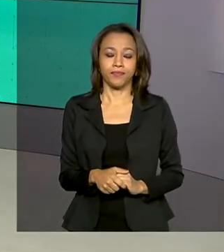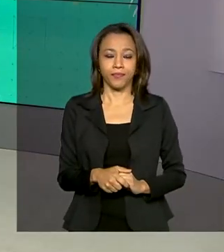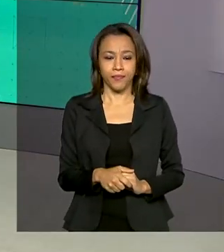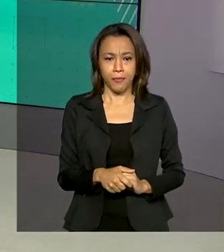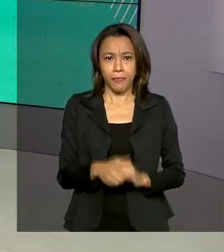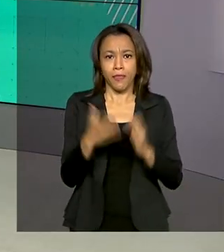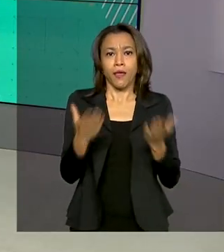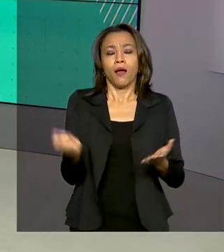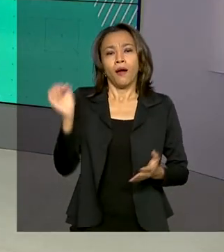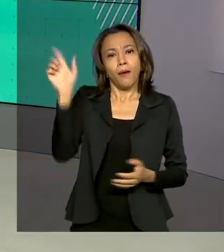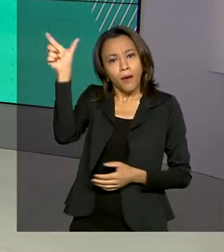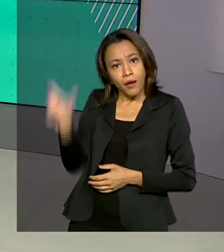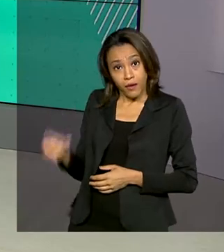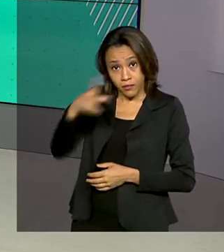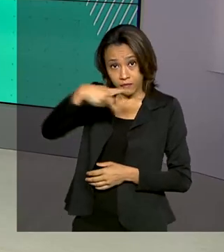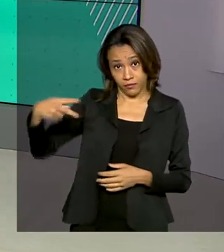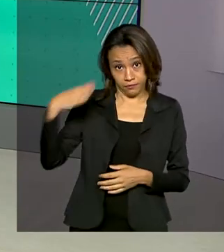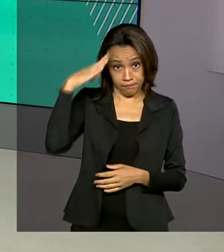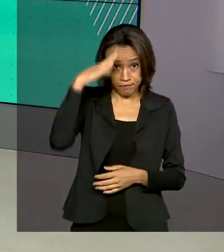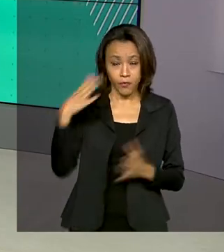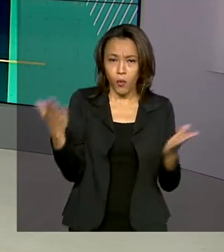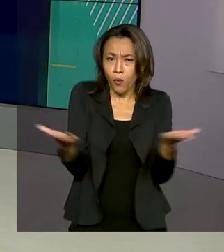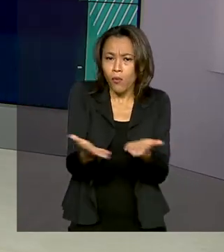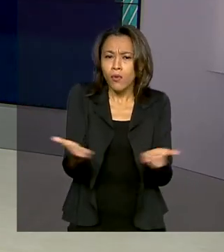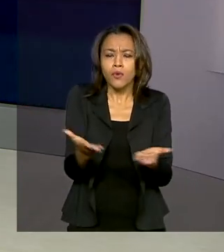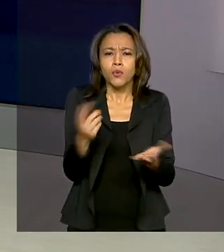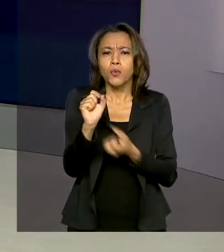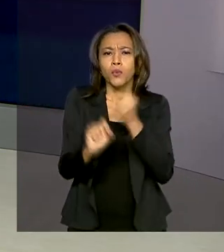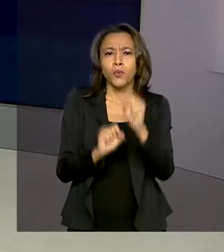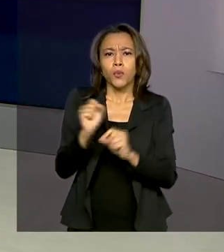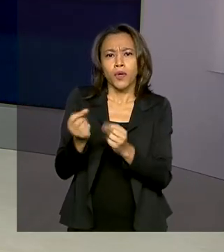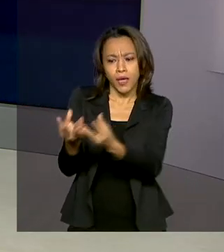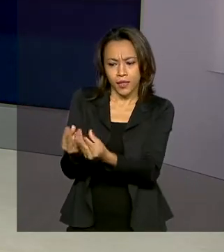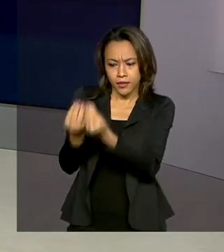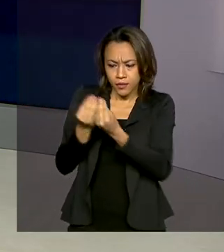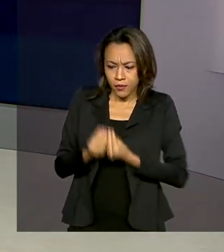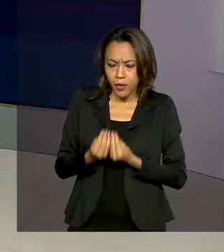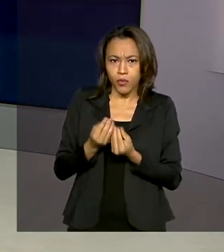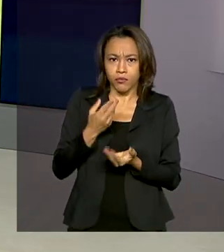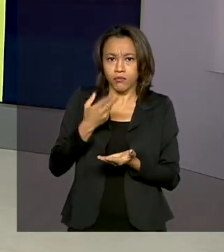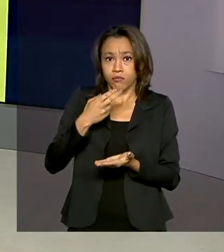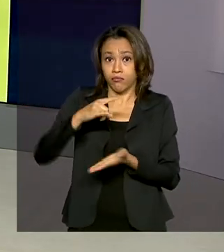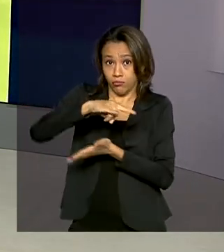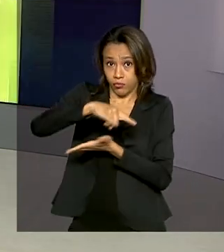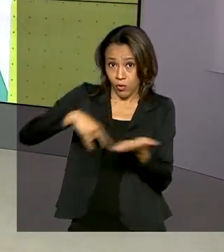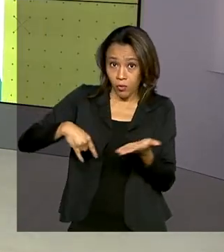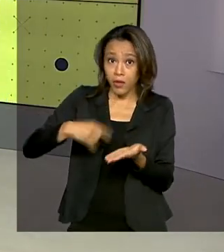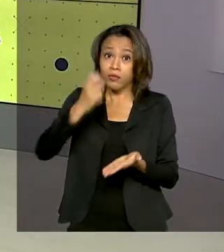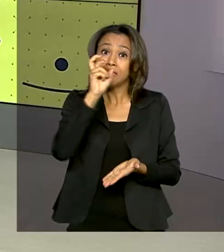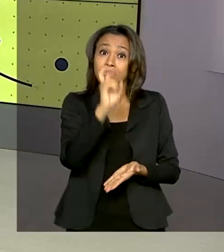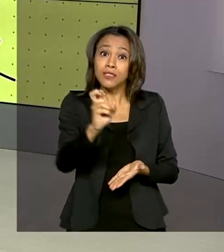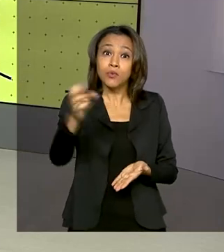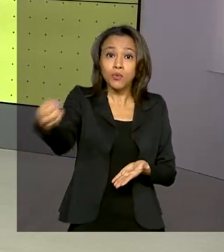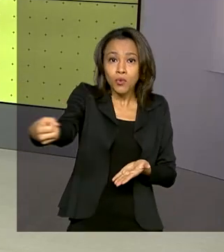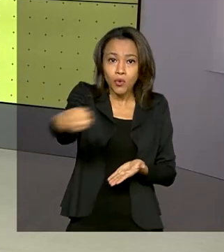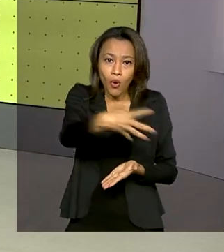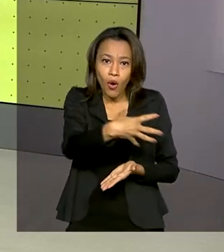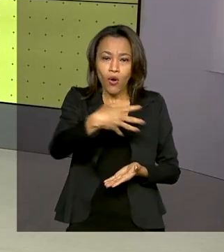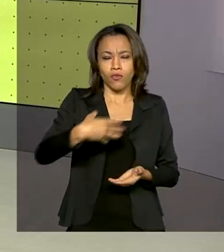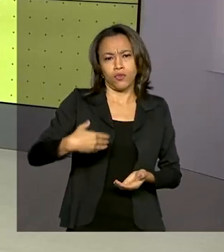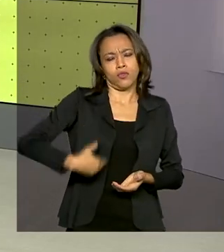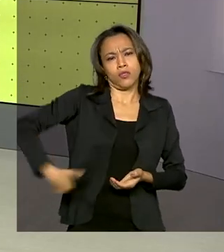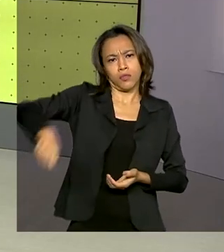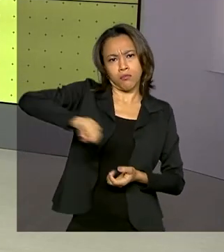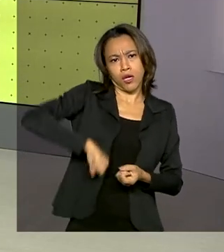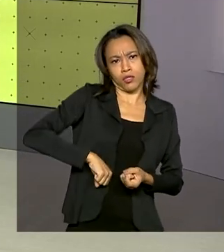O presidente Jair Bolsonaro recebeu hoje as cartas credenciais de cinco novos embaixadores estrangeiros. Nós vamos